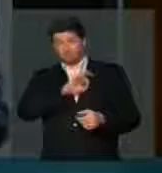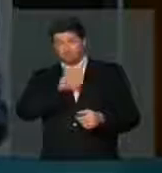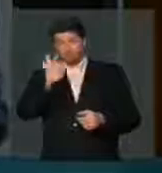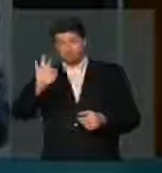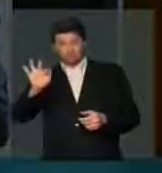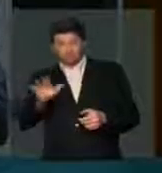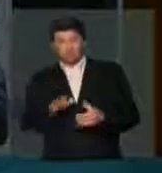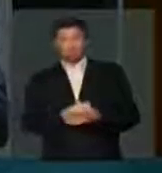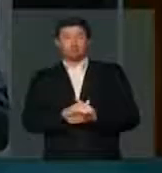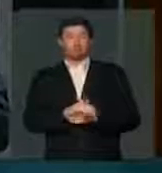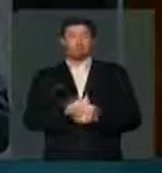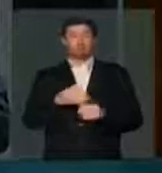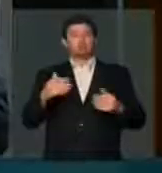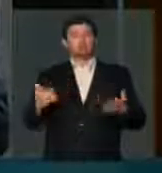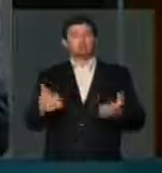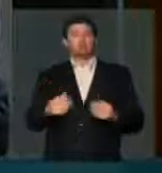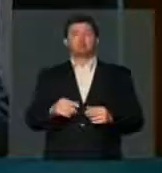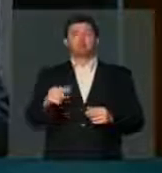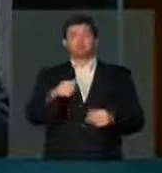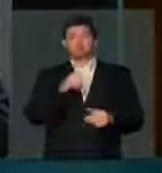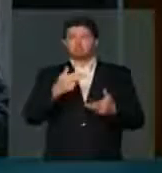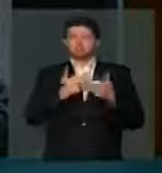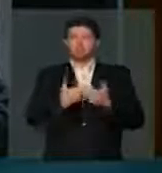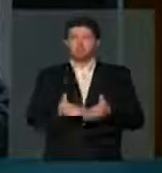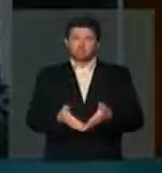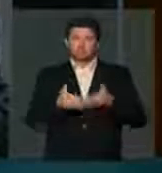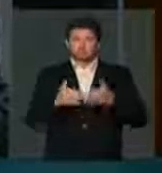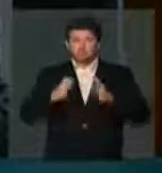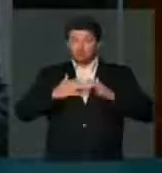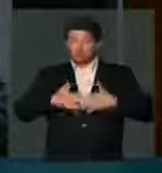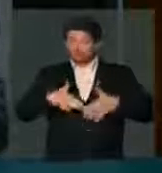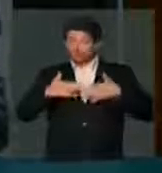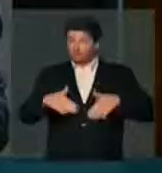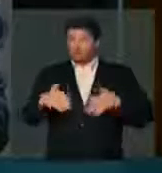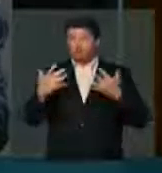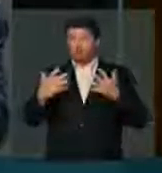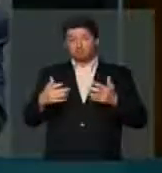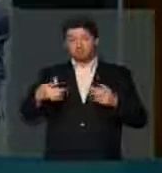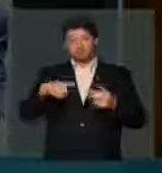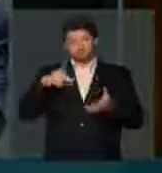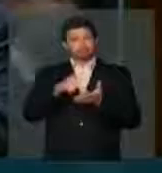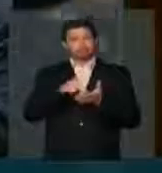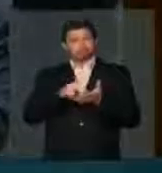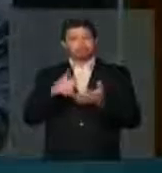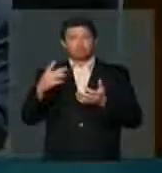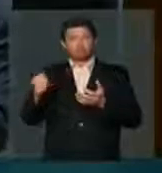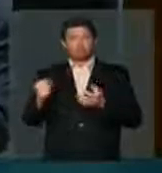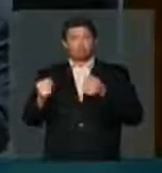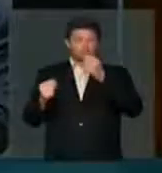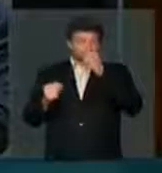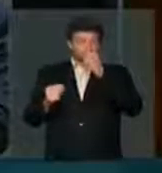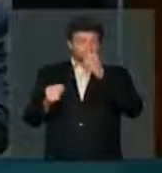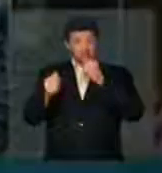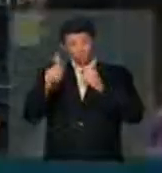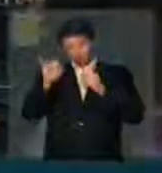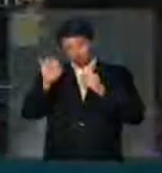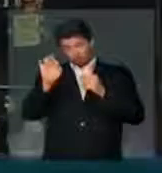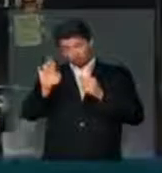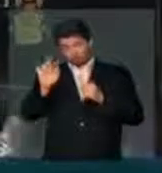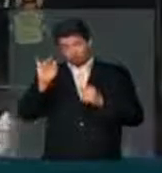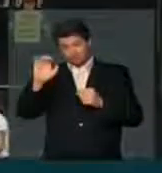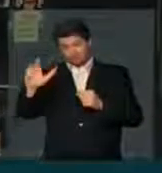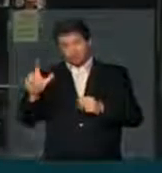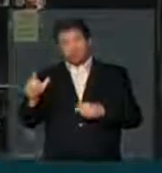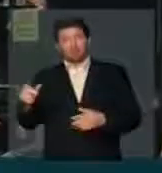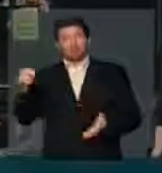federais. Então, que vocês tenham paciência, tenham calma. Nós temos realmente que colocar os auditores fiscais